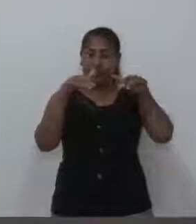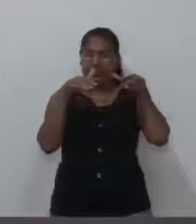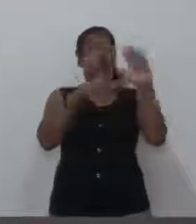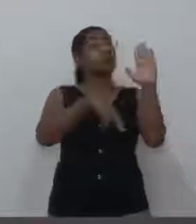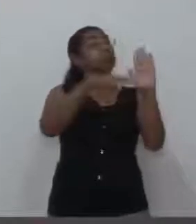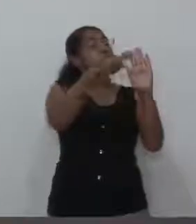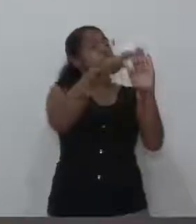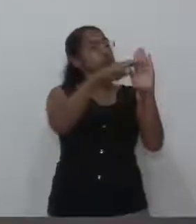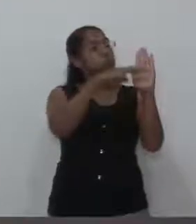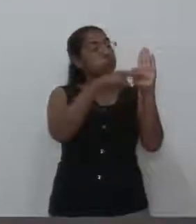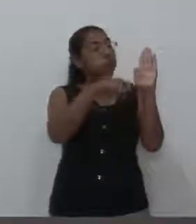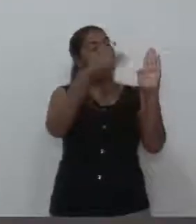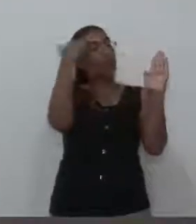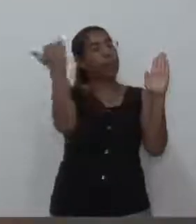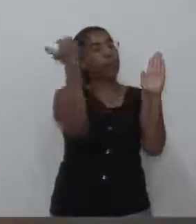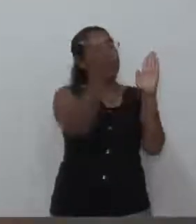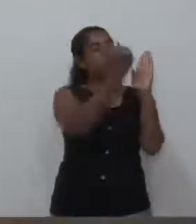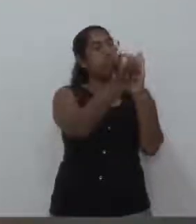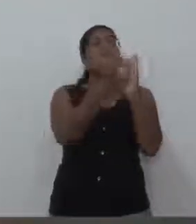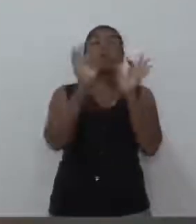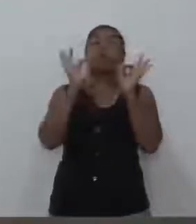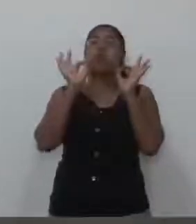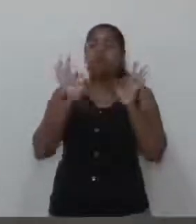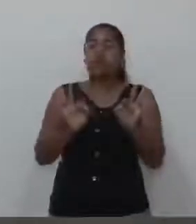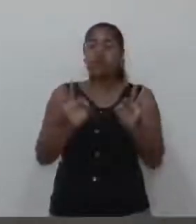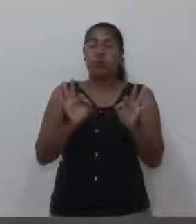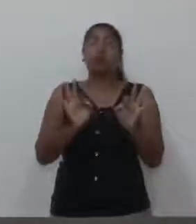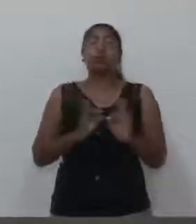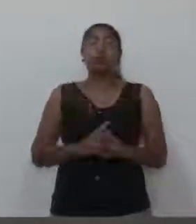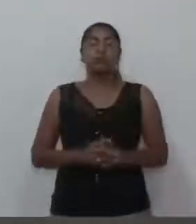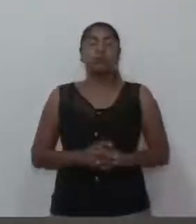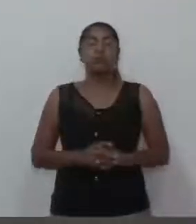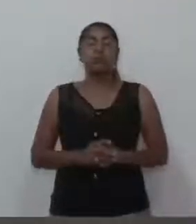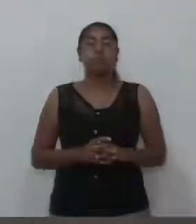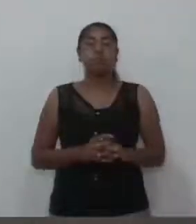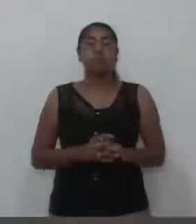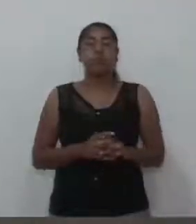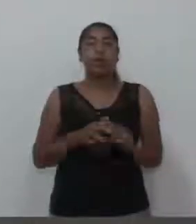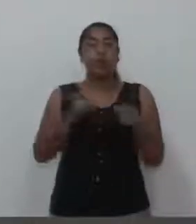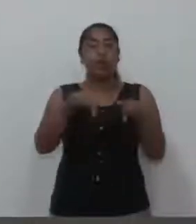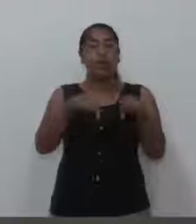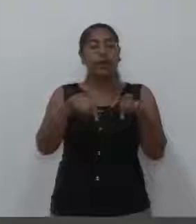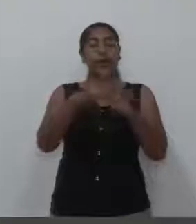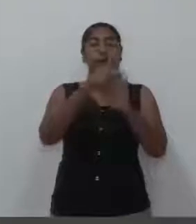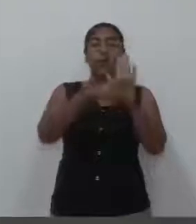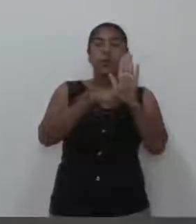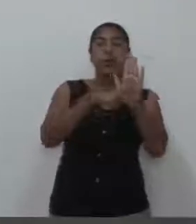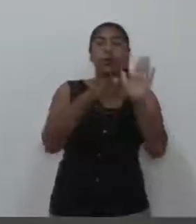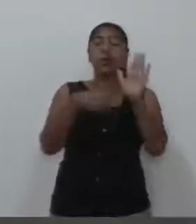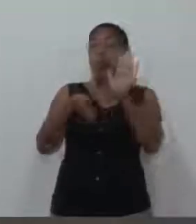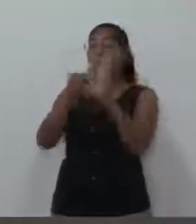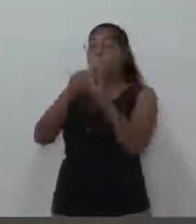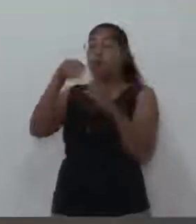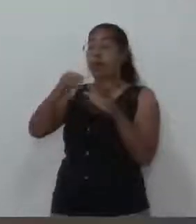como que deve tramitar e ser votada as leis dessa casa, seguiu a lei orgânica.